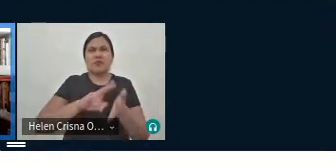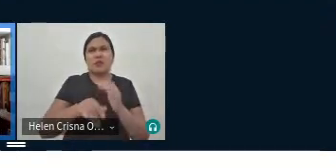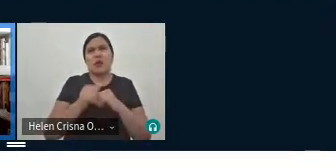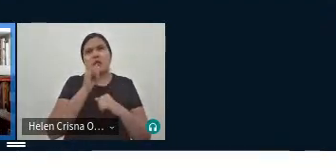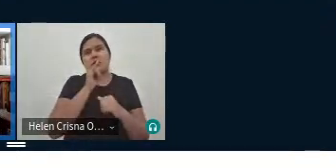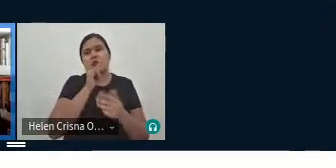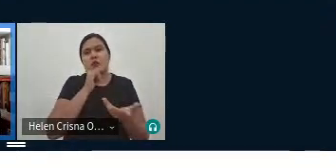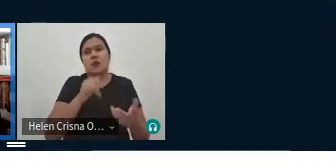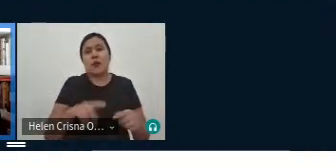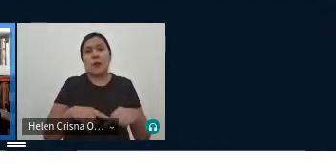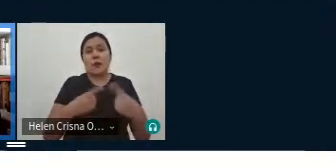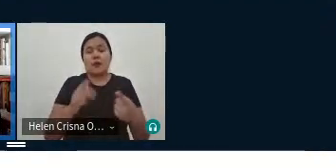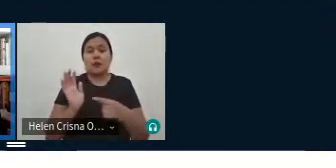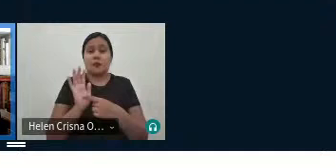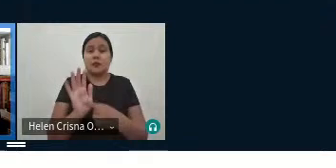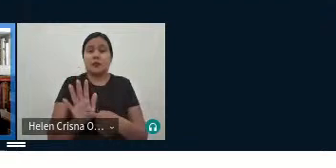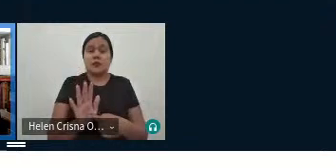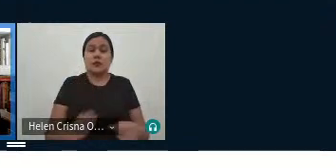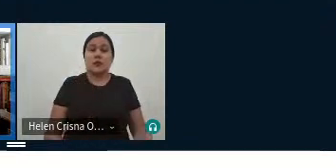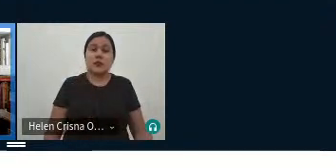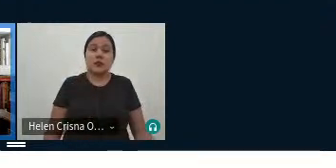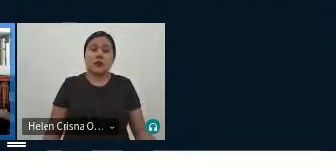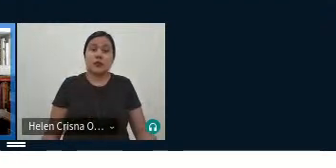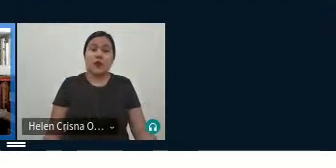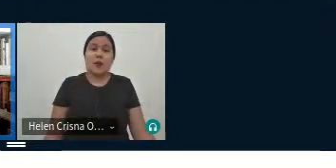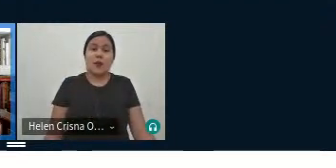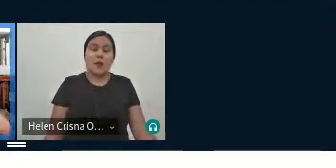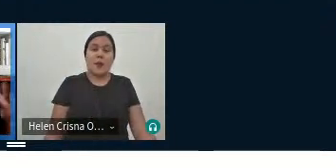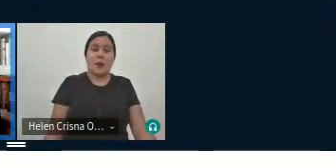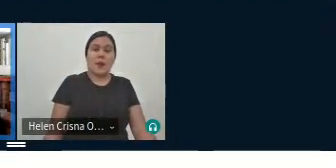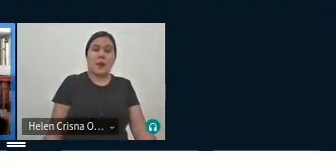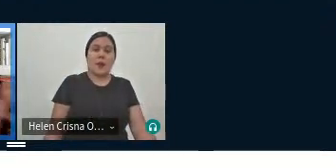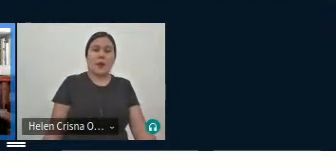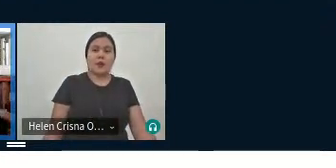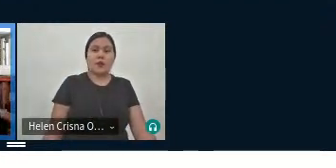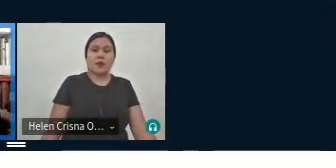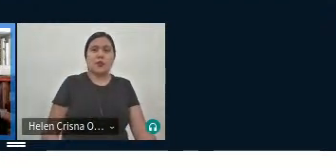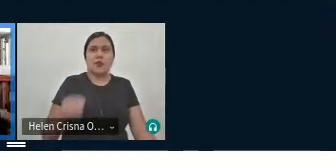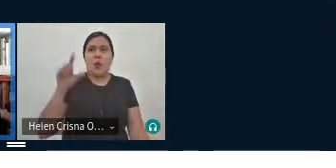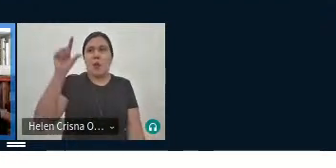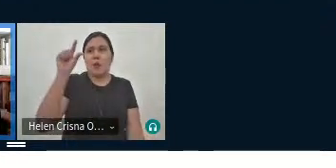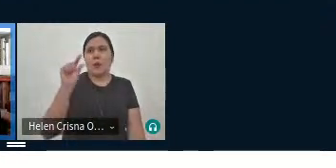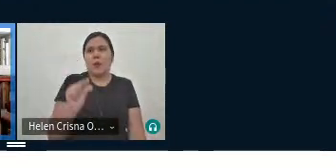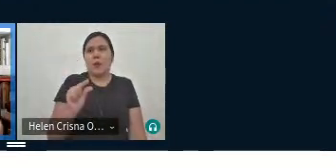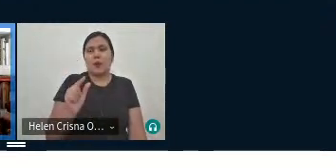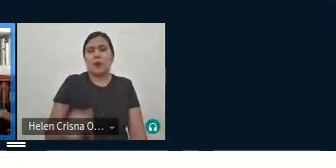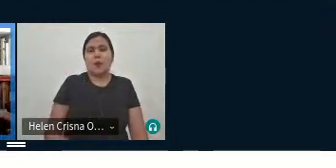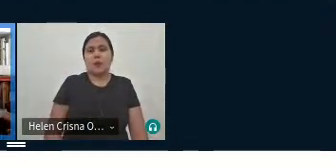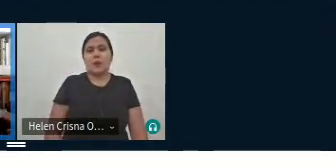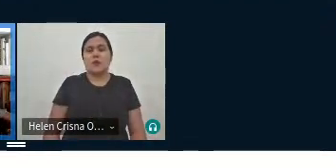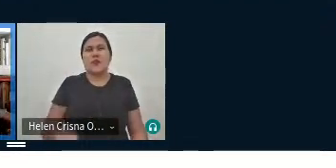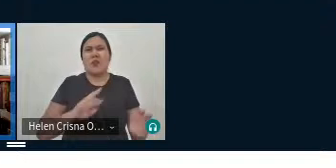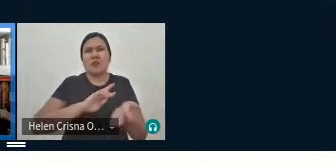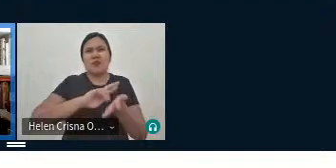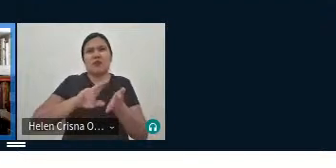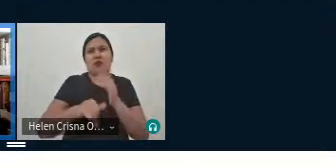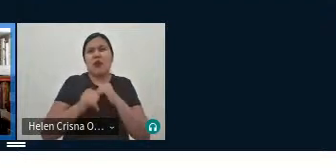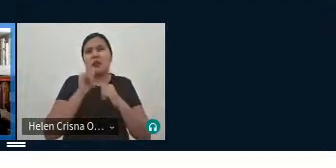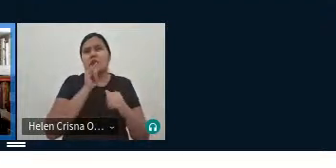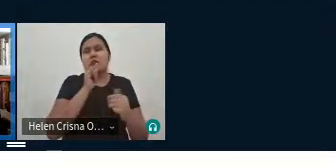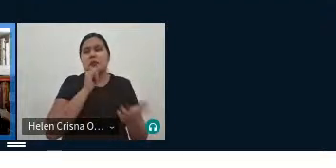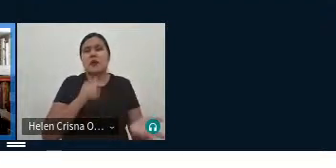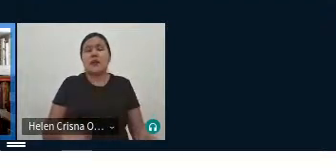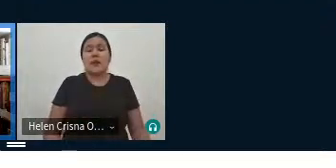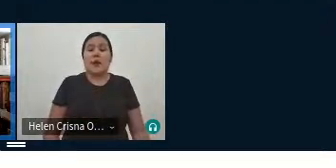apenas para ilustrar essa situação de inferioridade né como eu disse são muitos exemplos